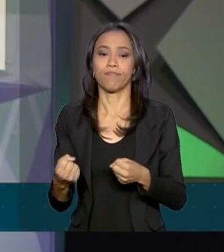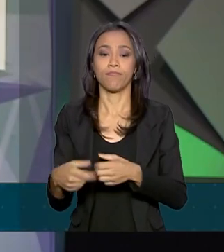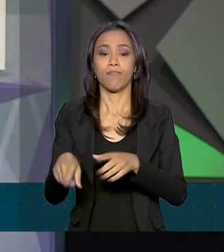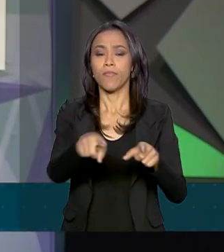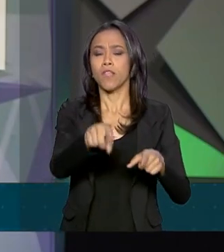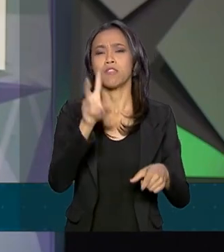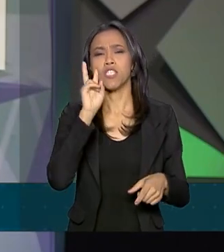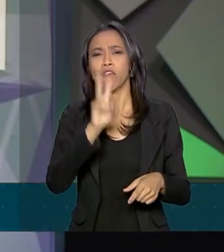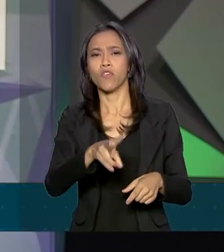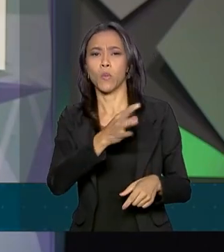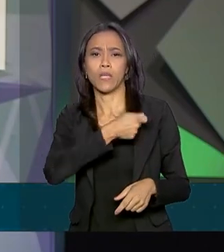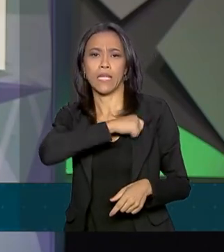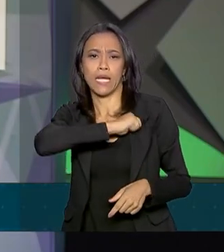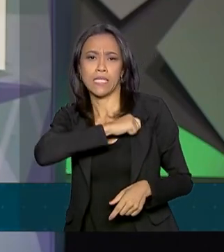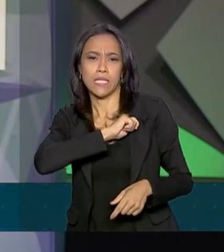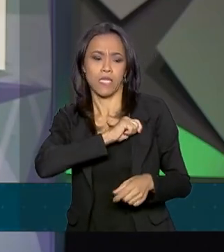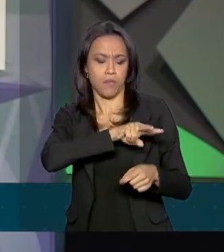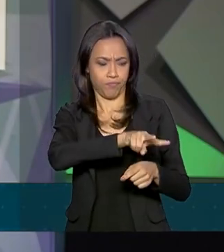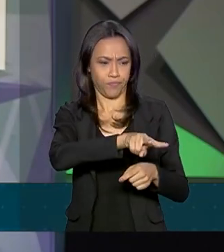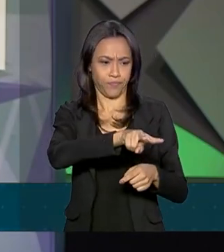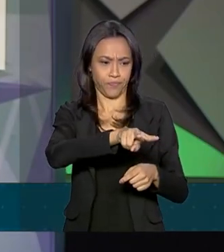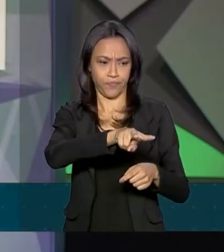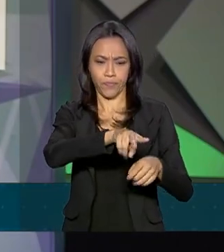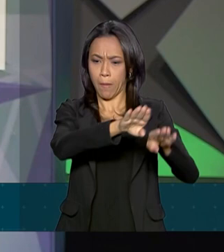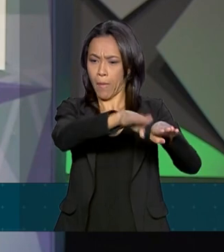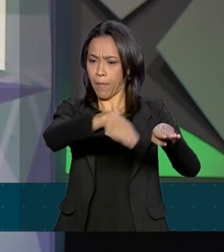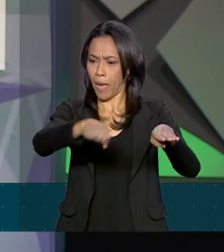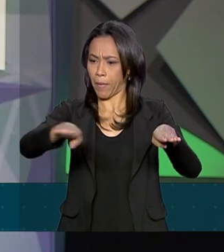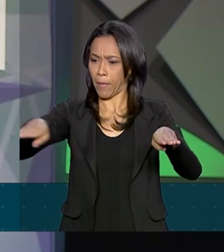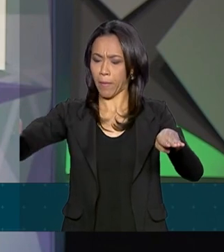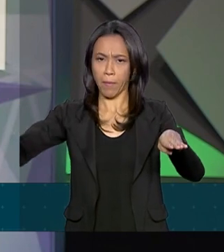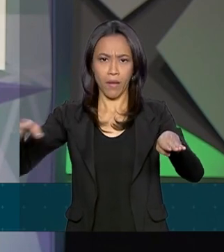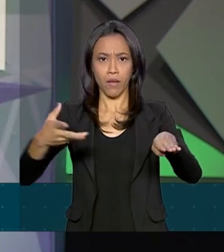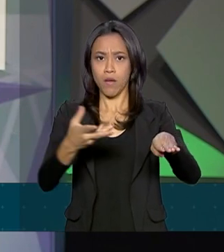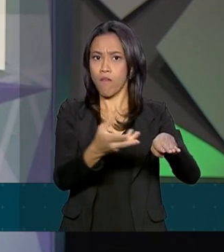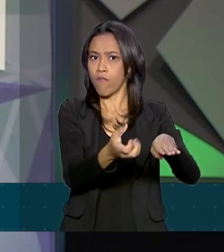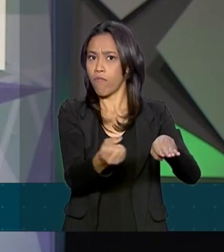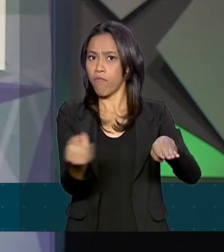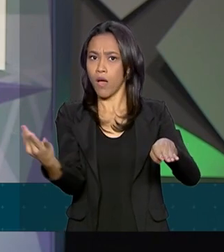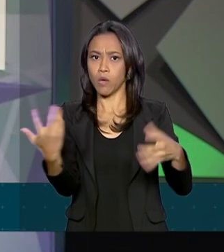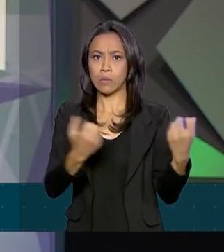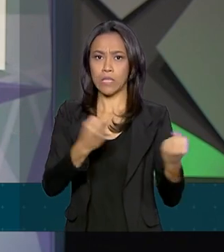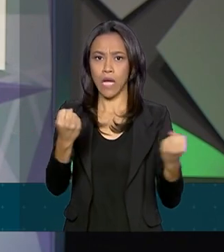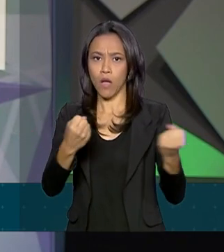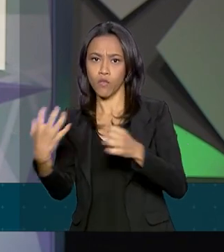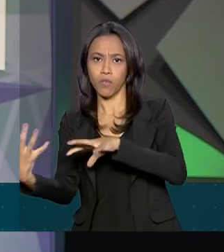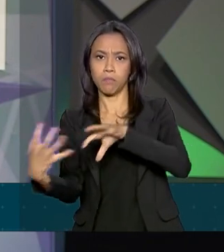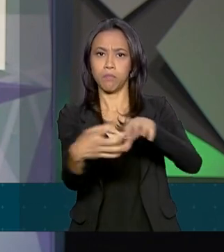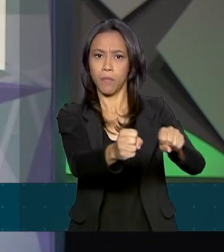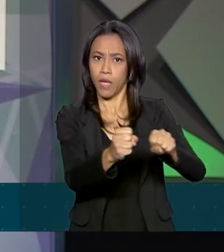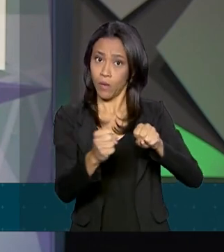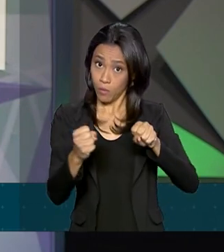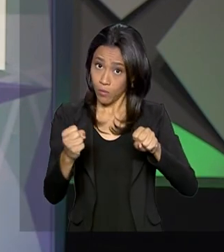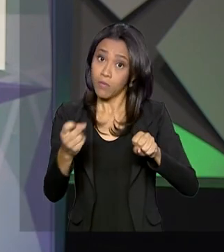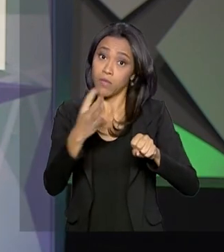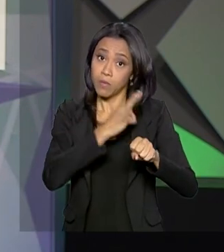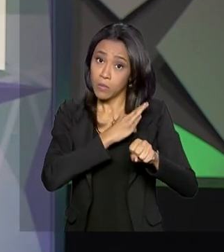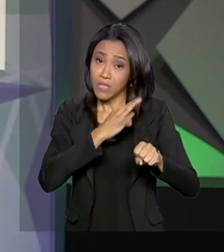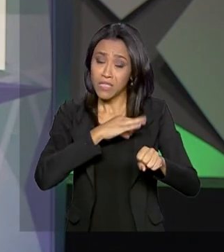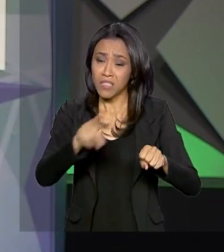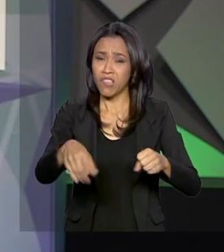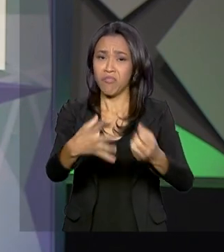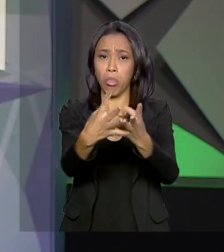delegacias ou pátios da Receita Federal, tem lá quase uma centena de veículos apreendidos, muitas deles já